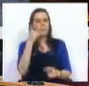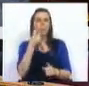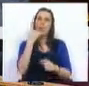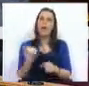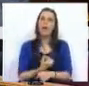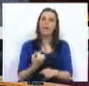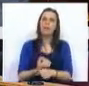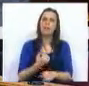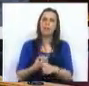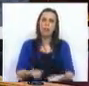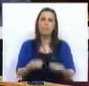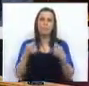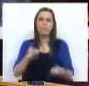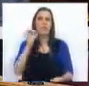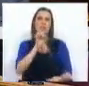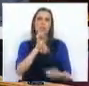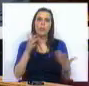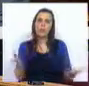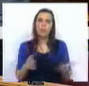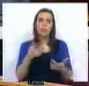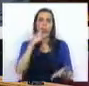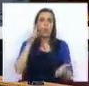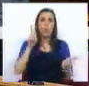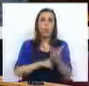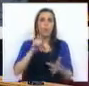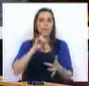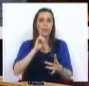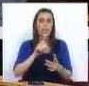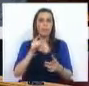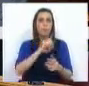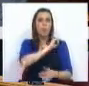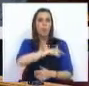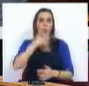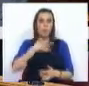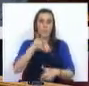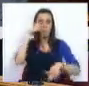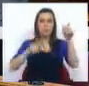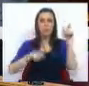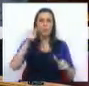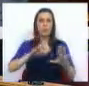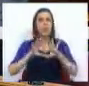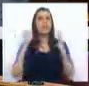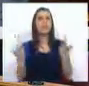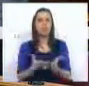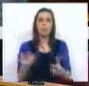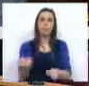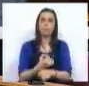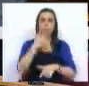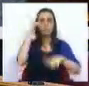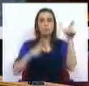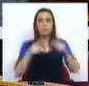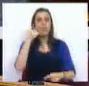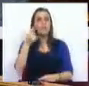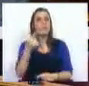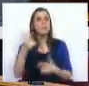atividade à aposta nas qualificações e no reconhecimento e validação de competências dos cidadãos em geral e dos trabalhadores em